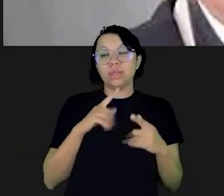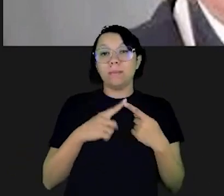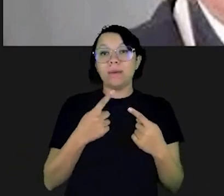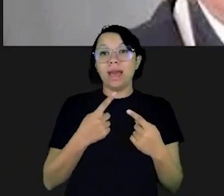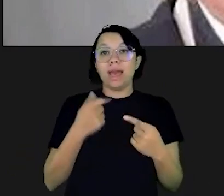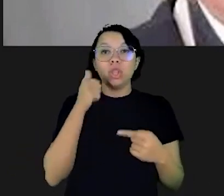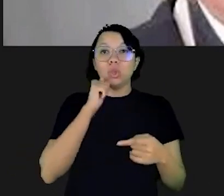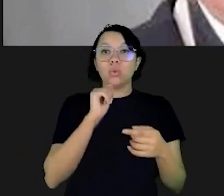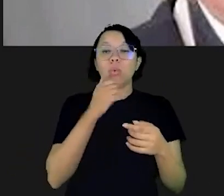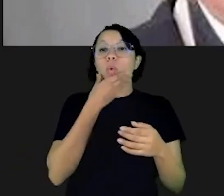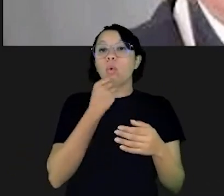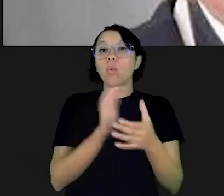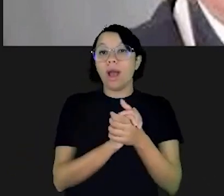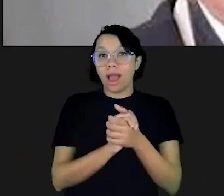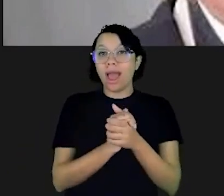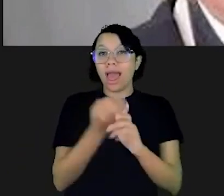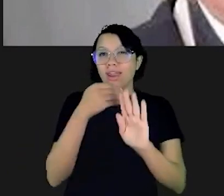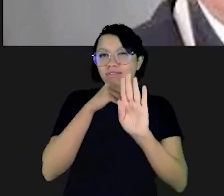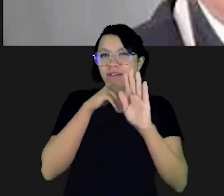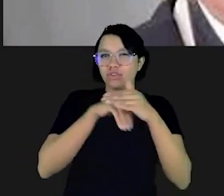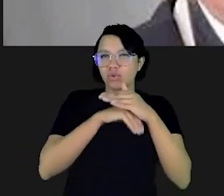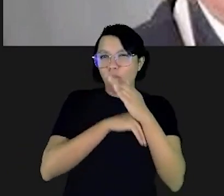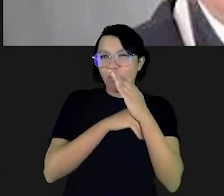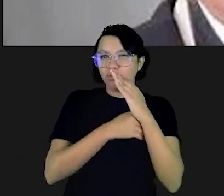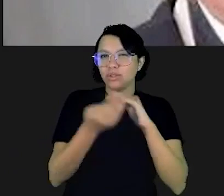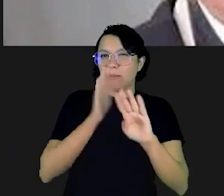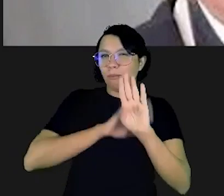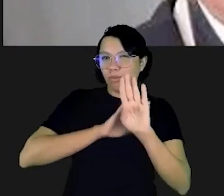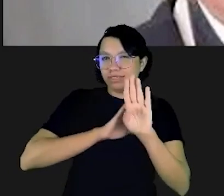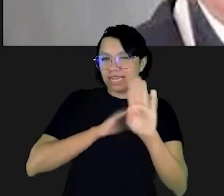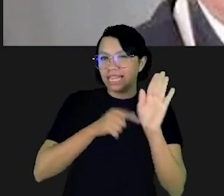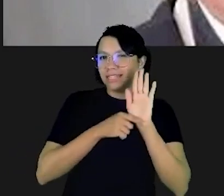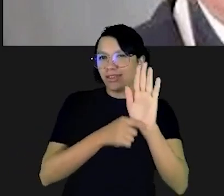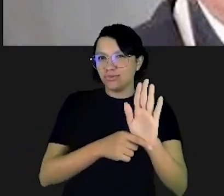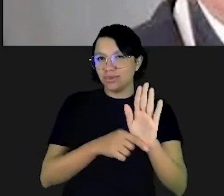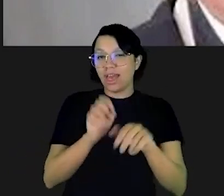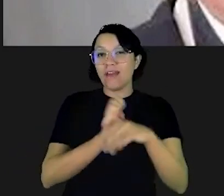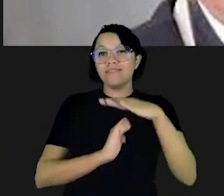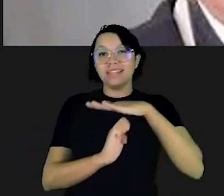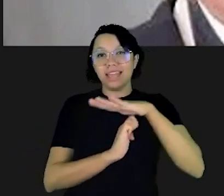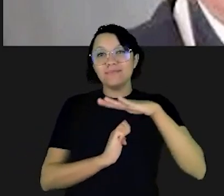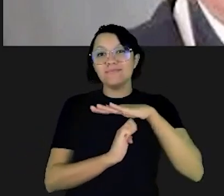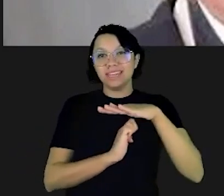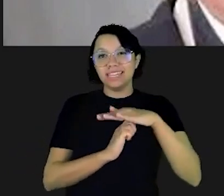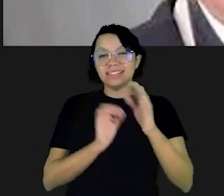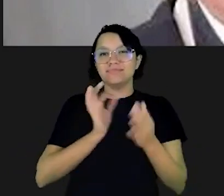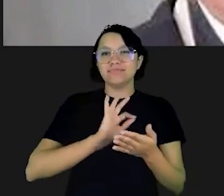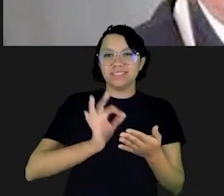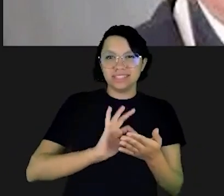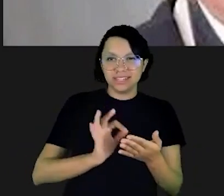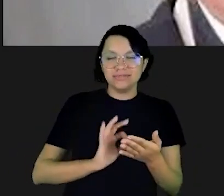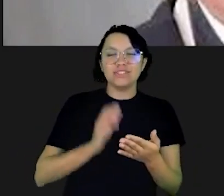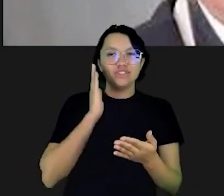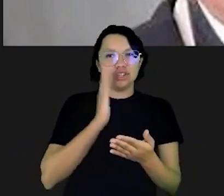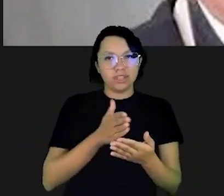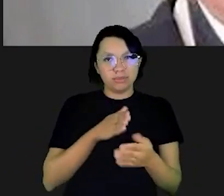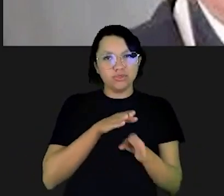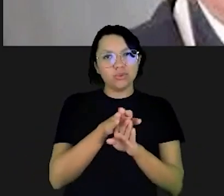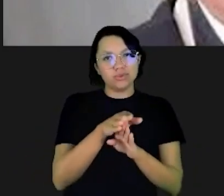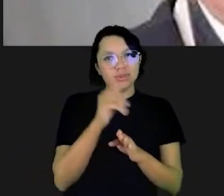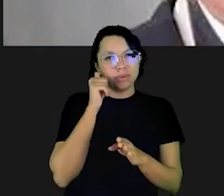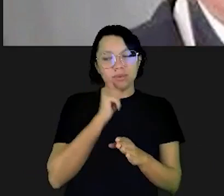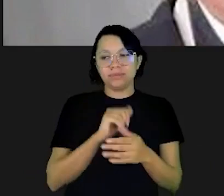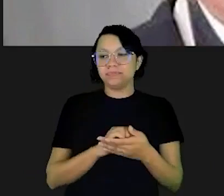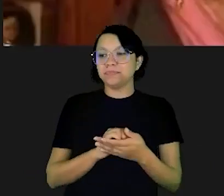Mas ela escondia-se por trás do marido que era um profissional das finanças, ajudava na empresa dele e ela diretamente escrevia as suas